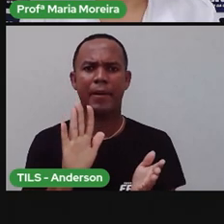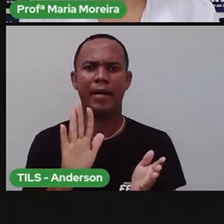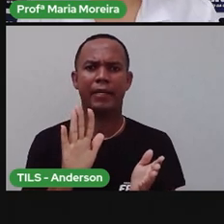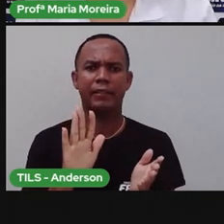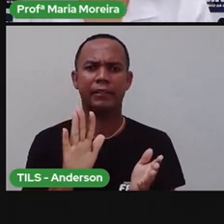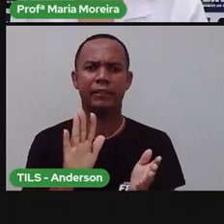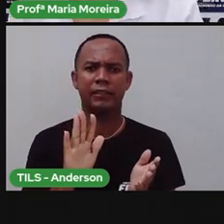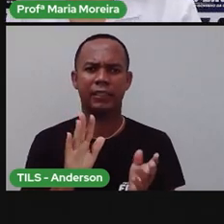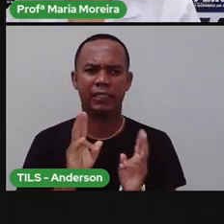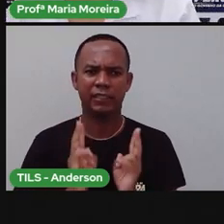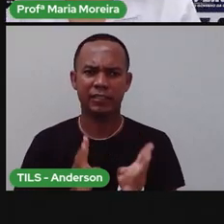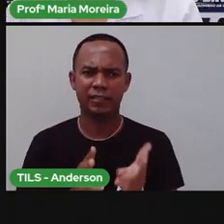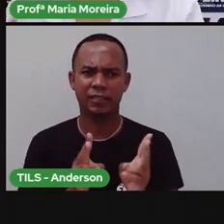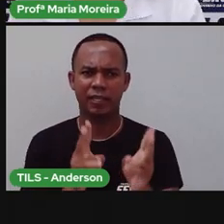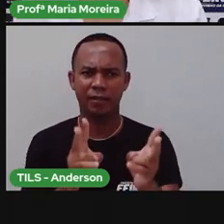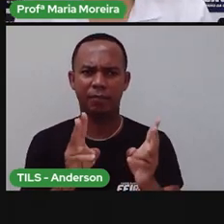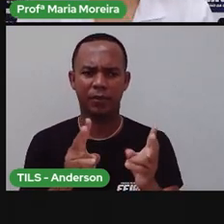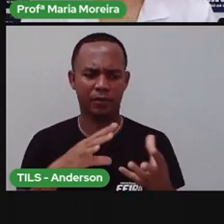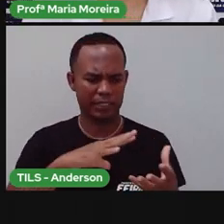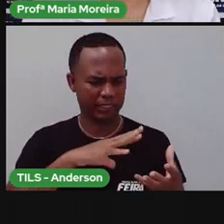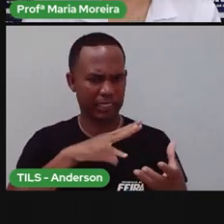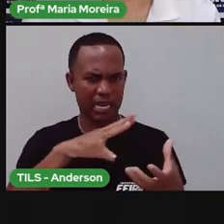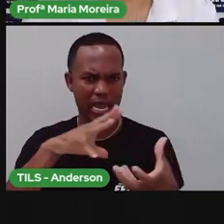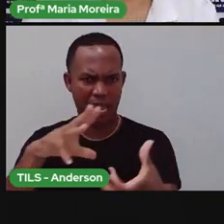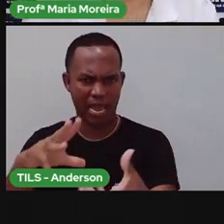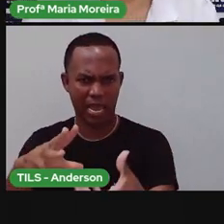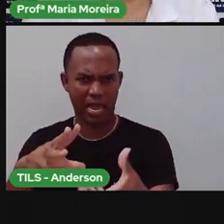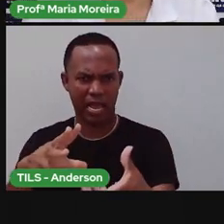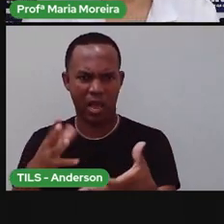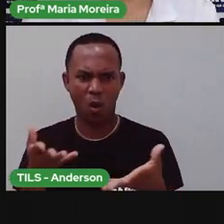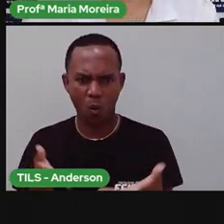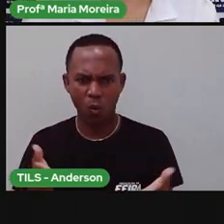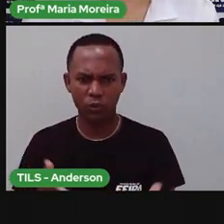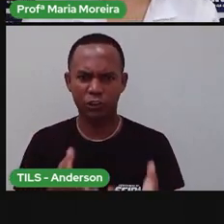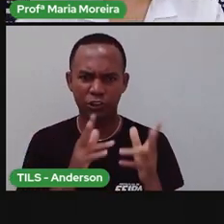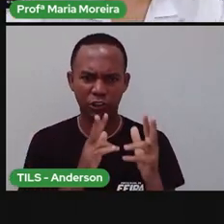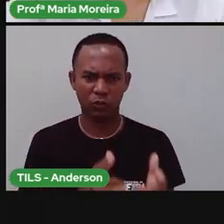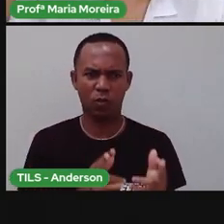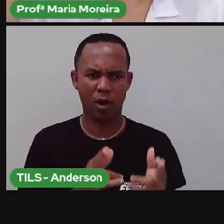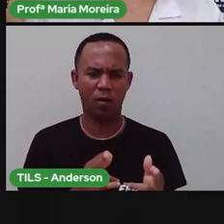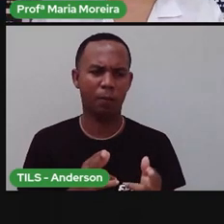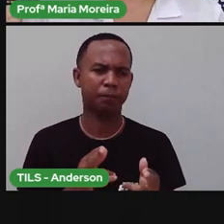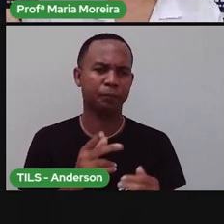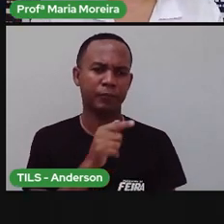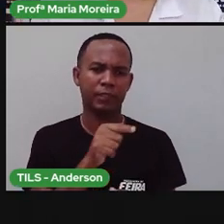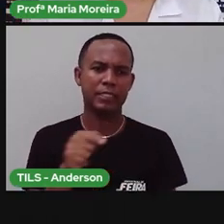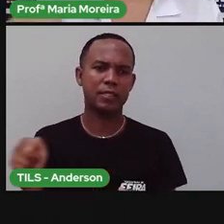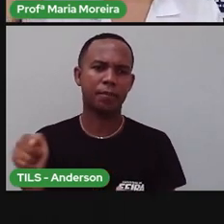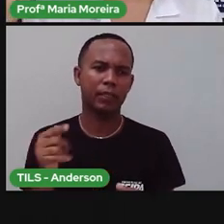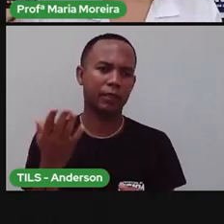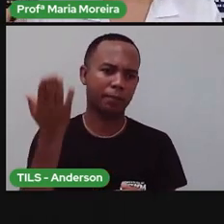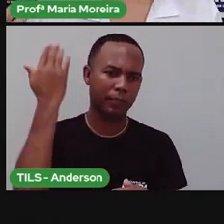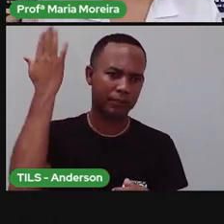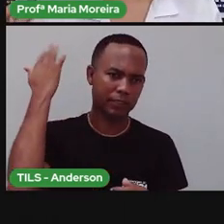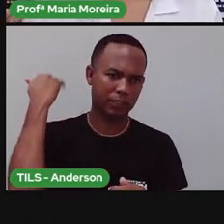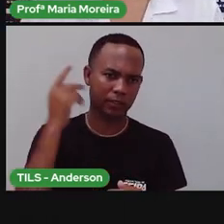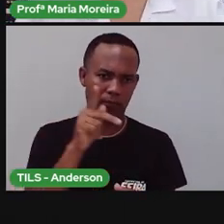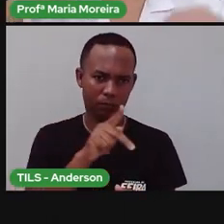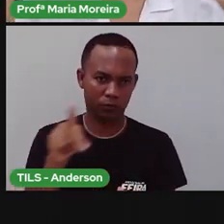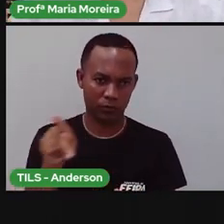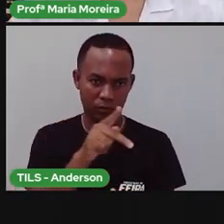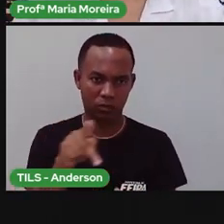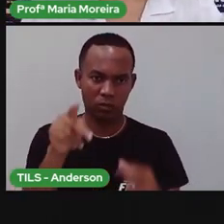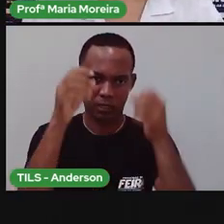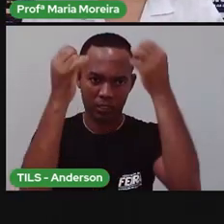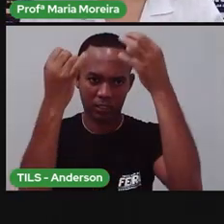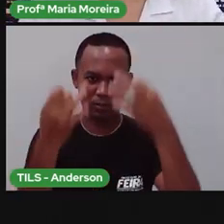nem sempre a Terra foi como ela é hoje. Inclusive, nas aulas da semana passada, a Pró falou, né? Que